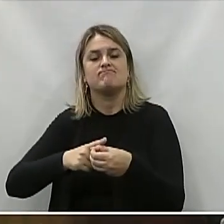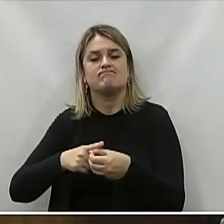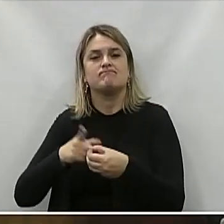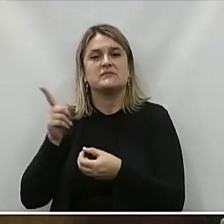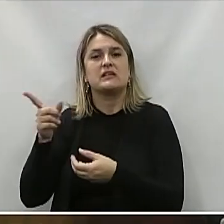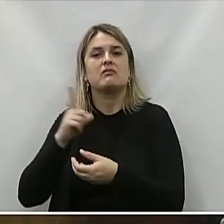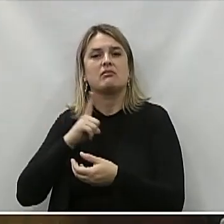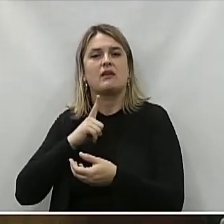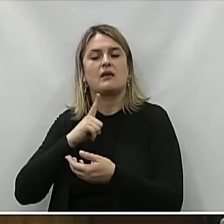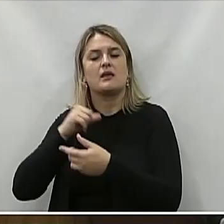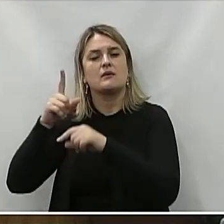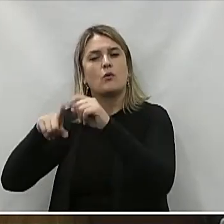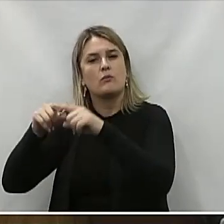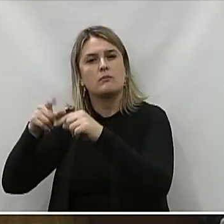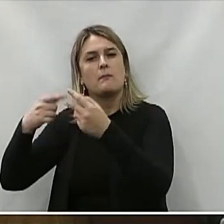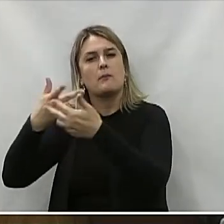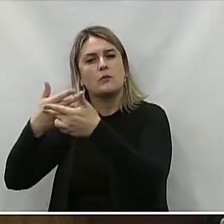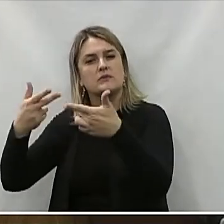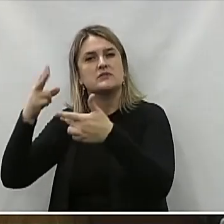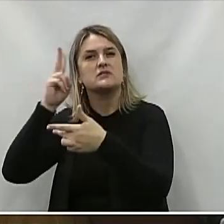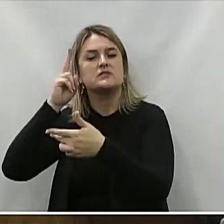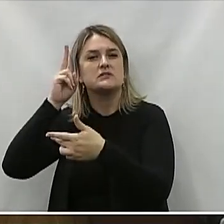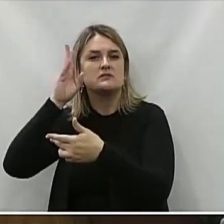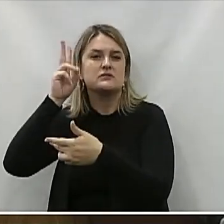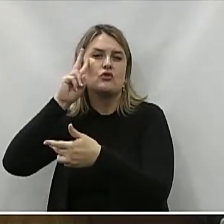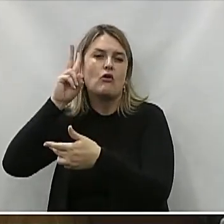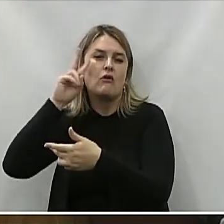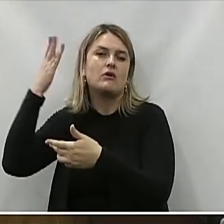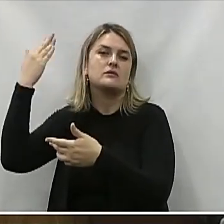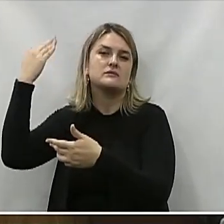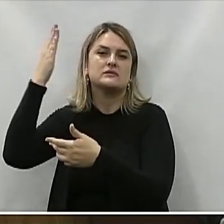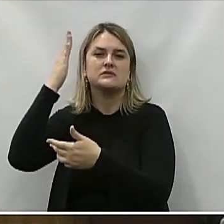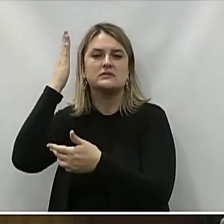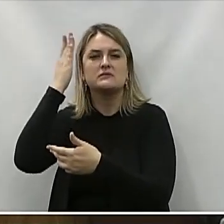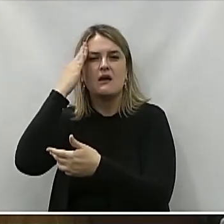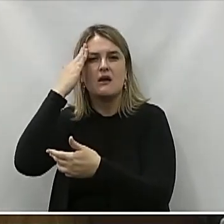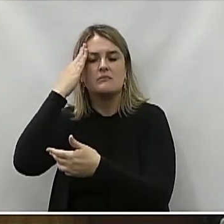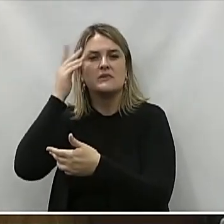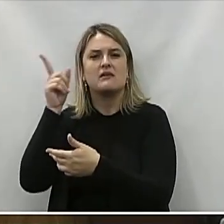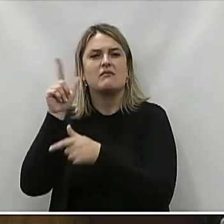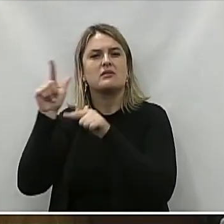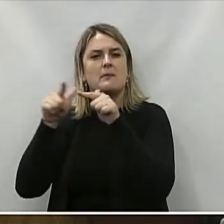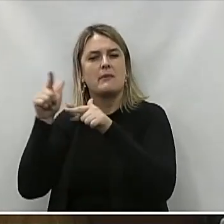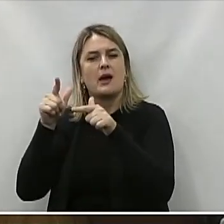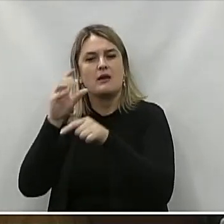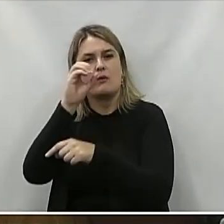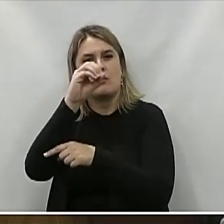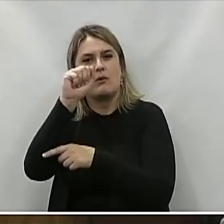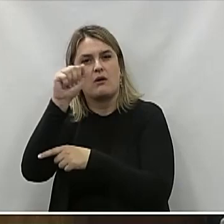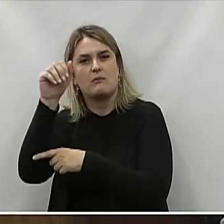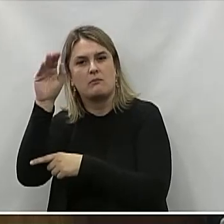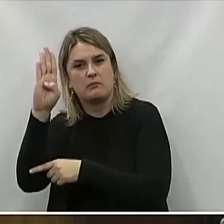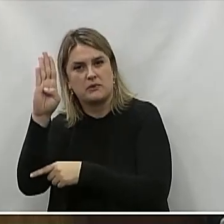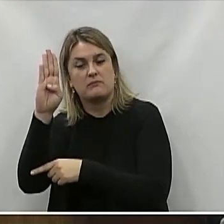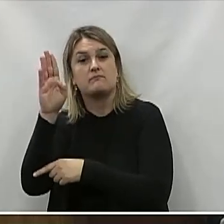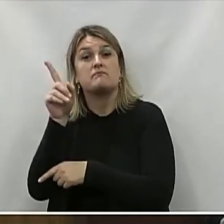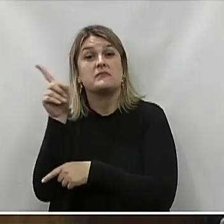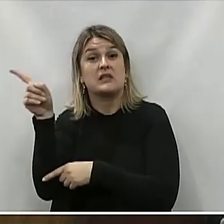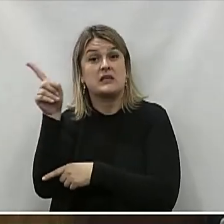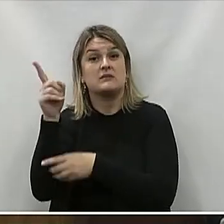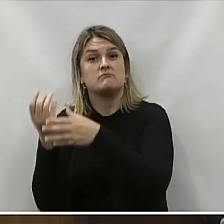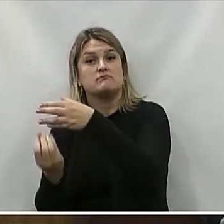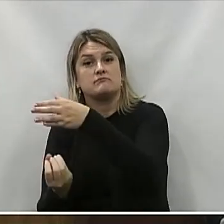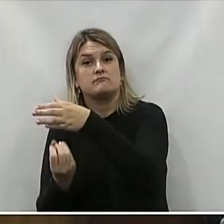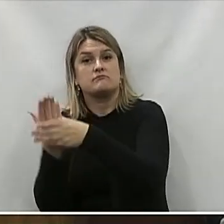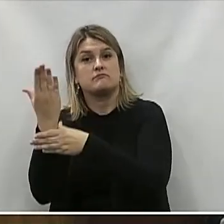grande legado Deixando sabedoria e dedicação Teve intensa atuação junto ao OB seccional catarinense Sendo um dos